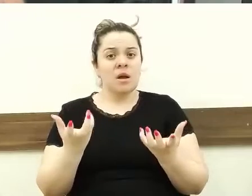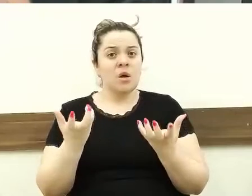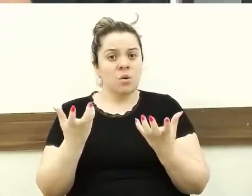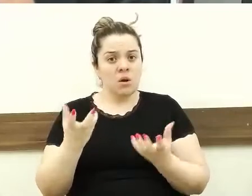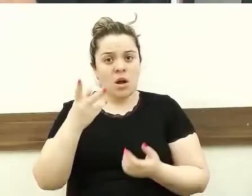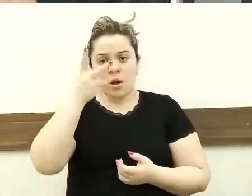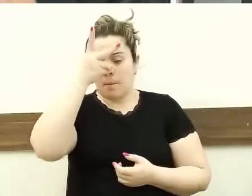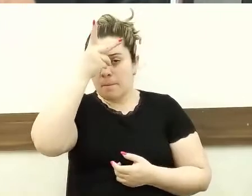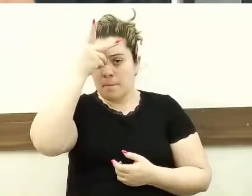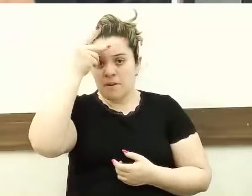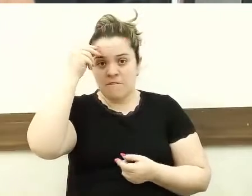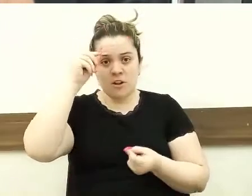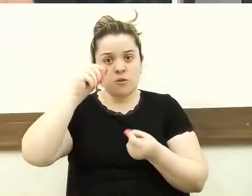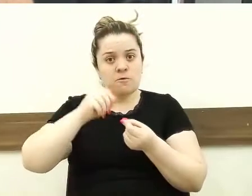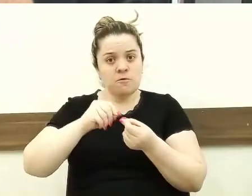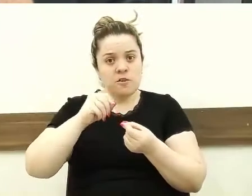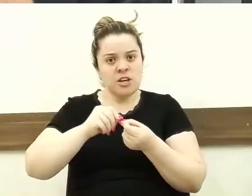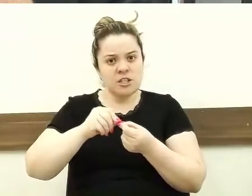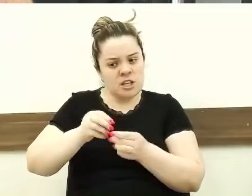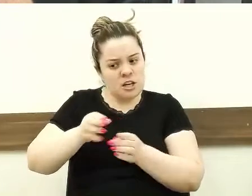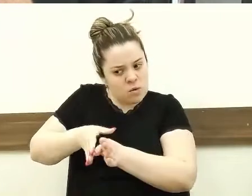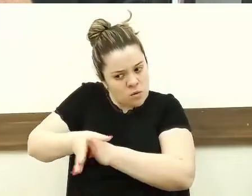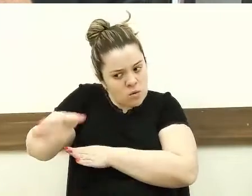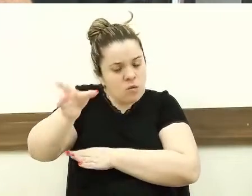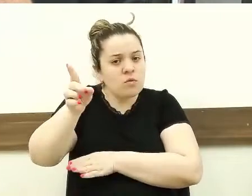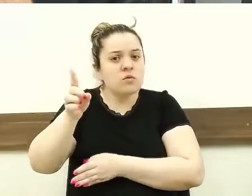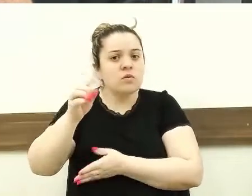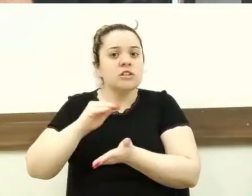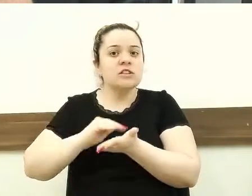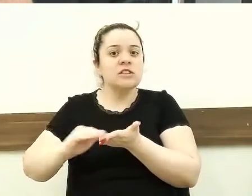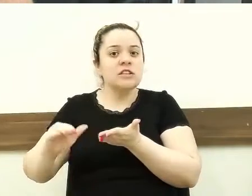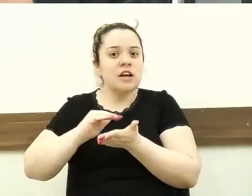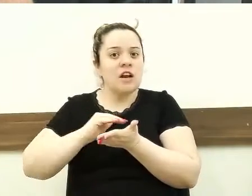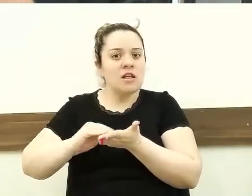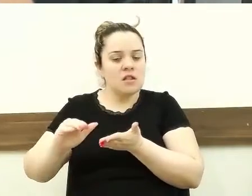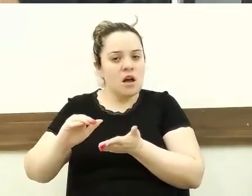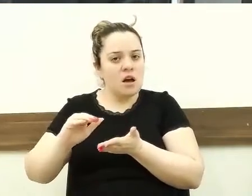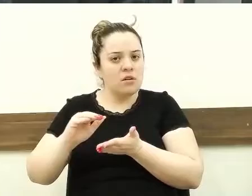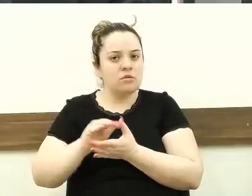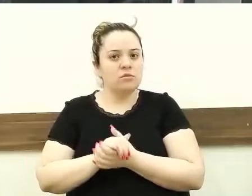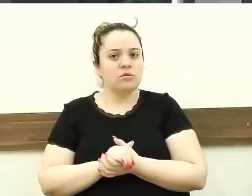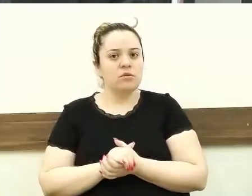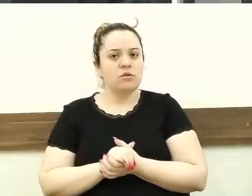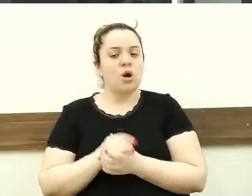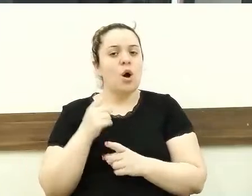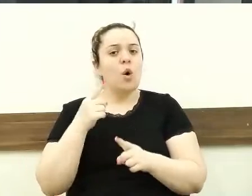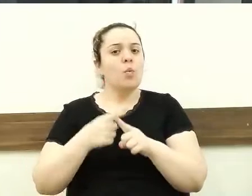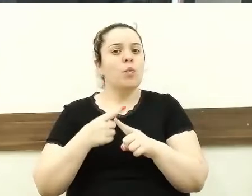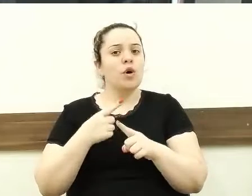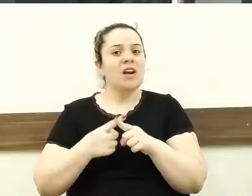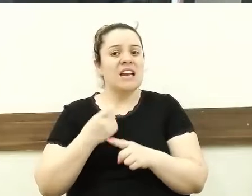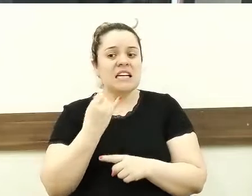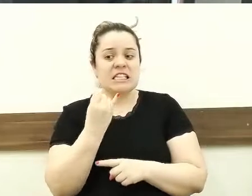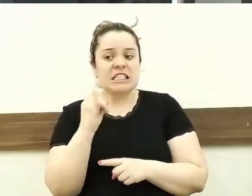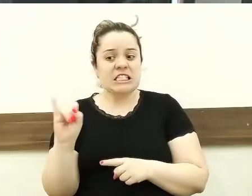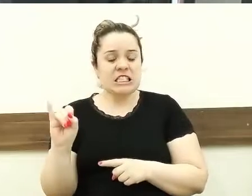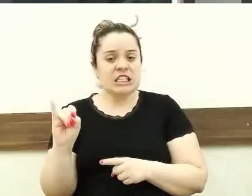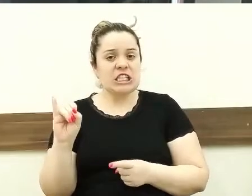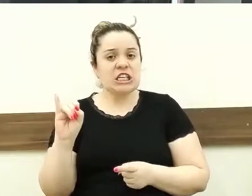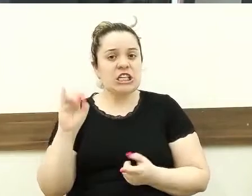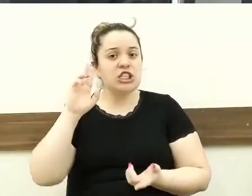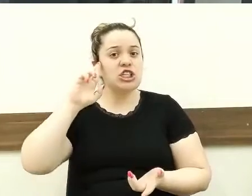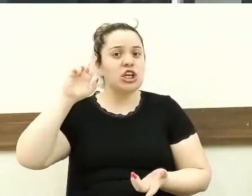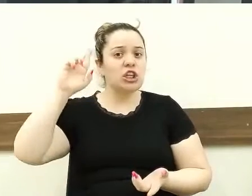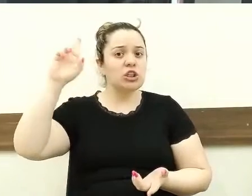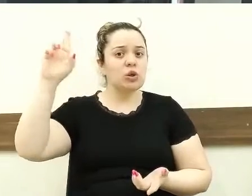puxão de orelha nos seus secretários para estar olhando isso aí. Porque se os diretores ou assessores não estão cumprindo com o horário,